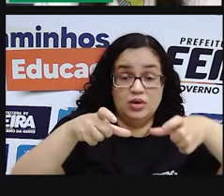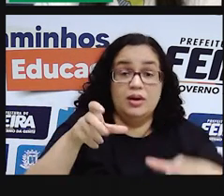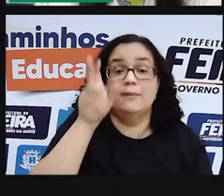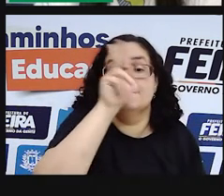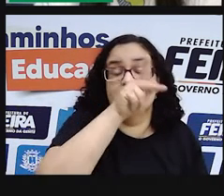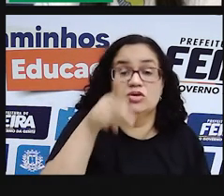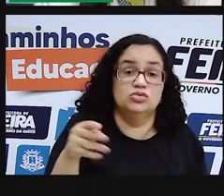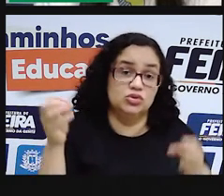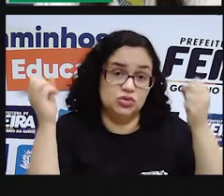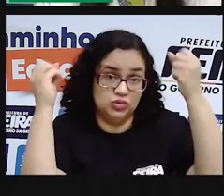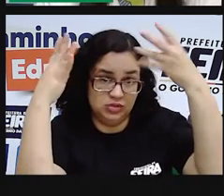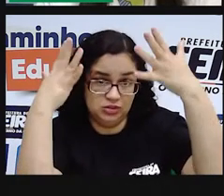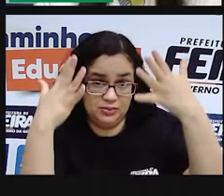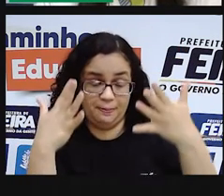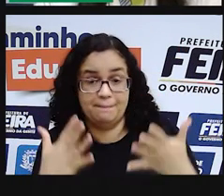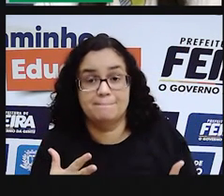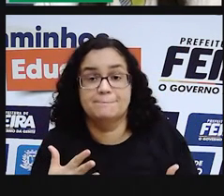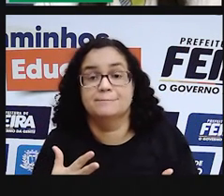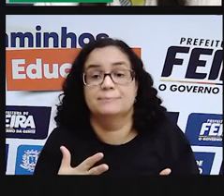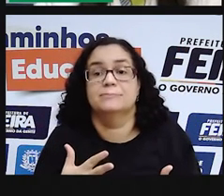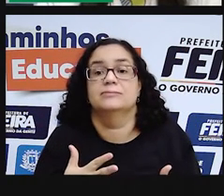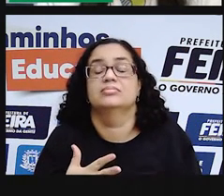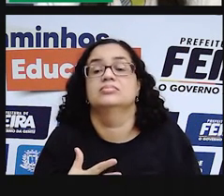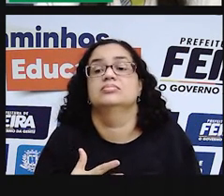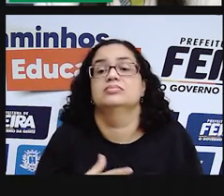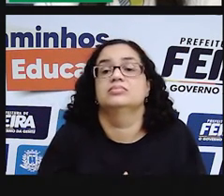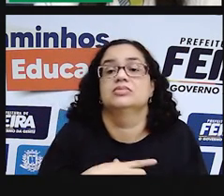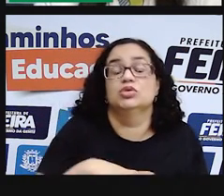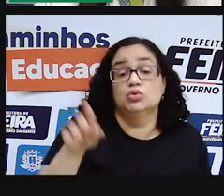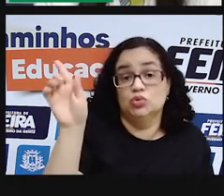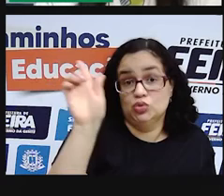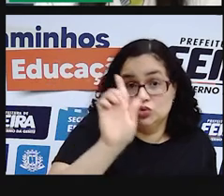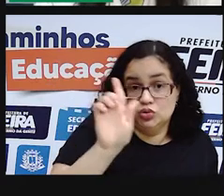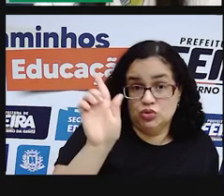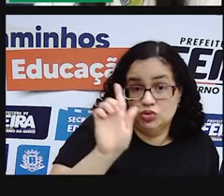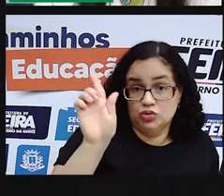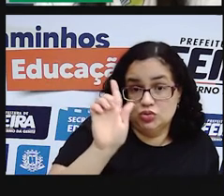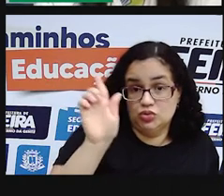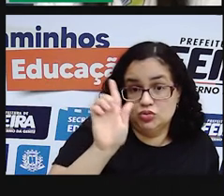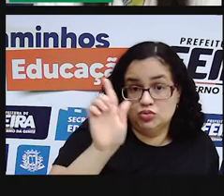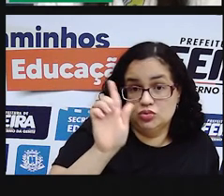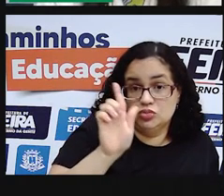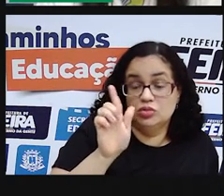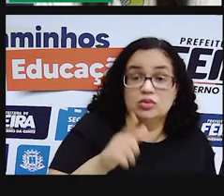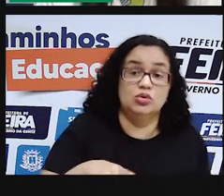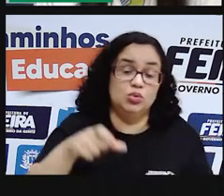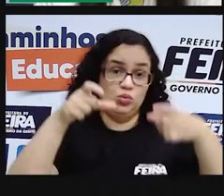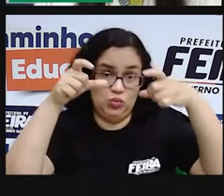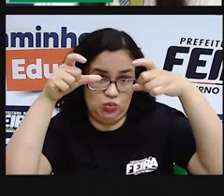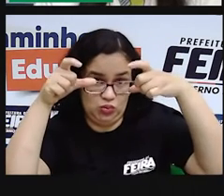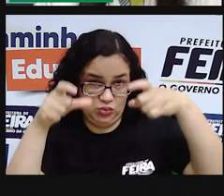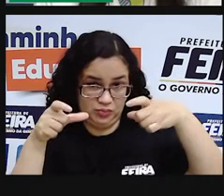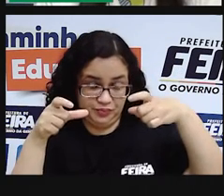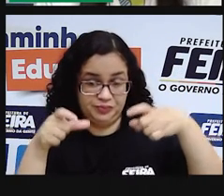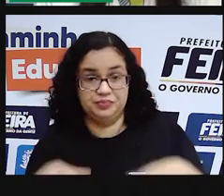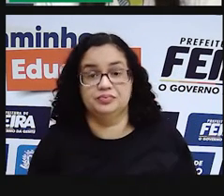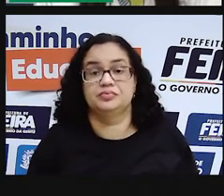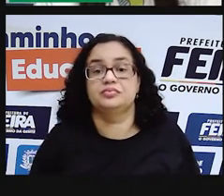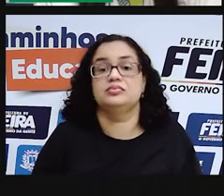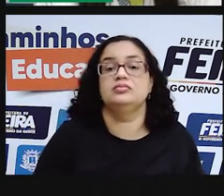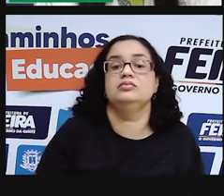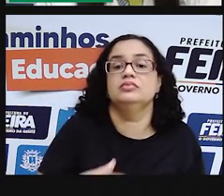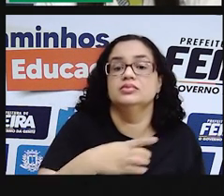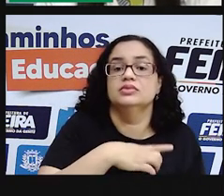falou. Qualquer depressão, qualquer acidente geográfico que tenha lá um buraco, digamos assim, que